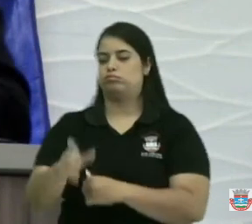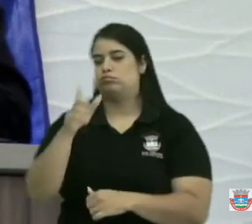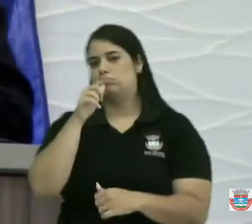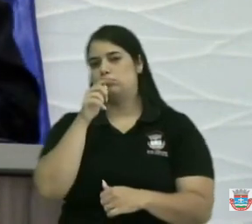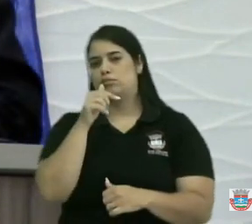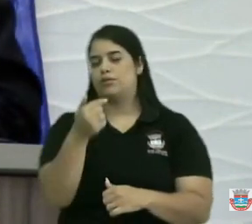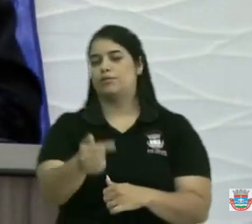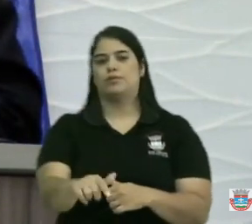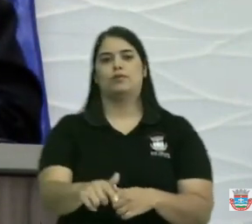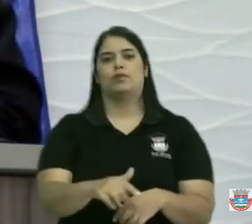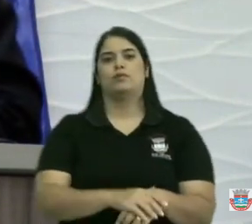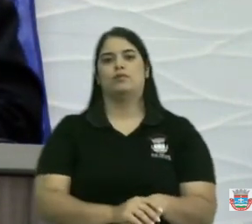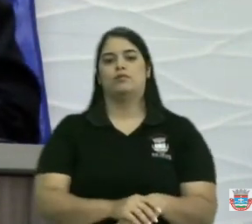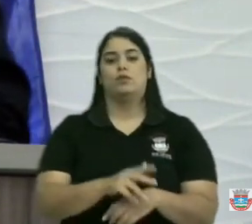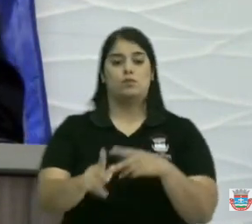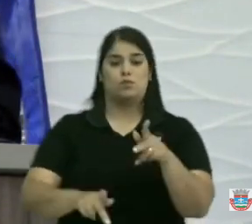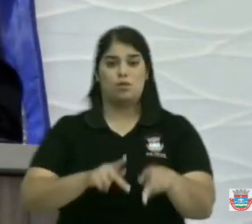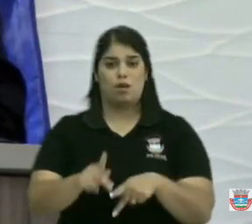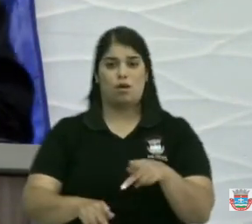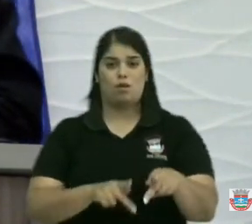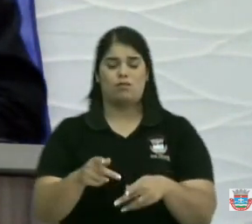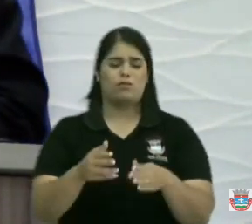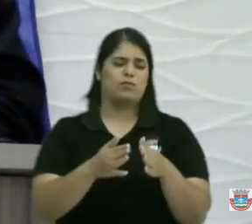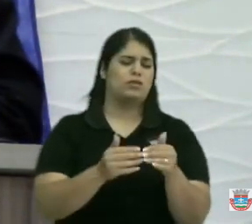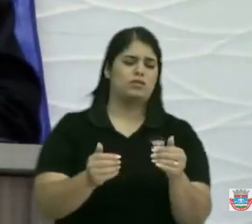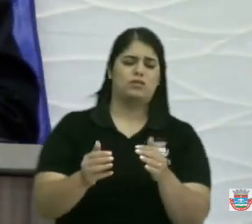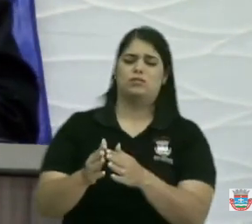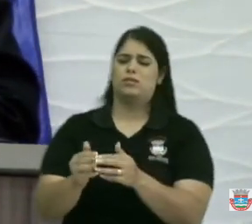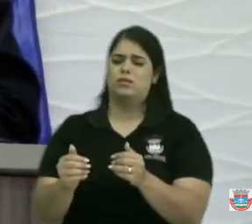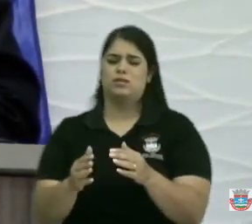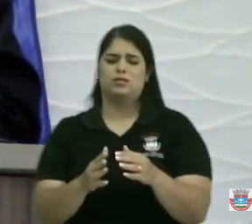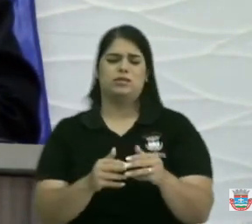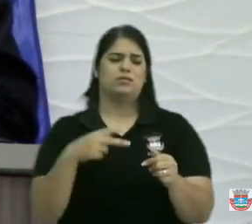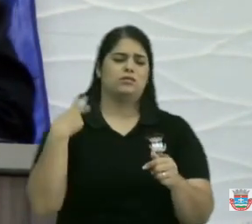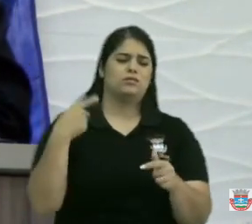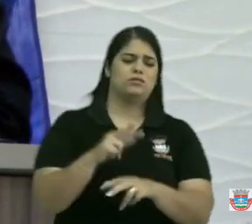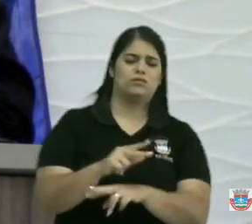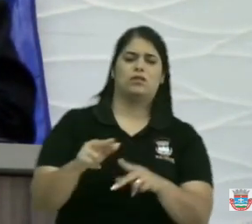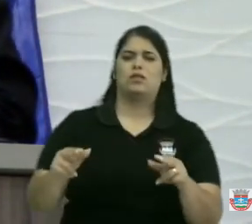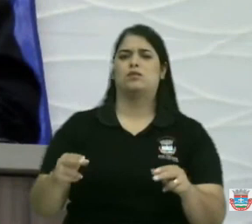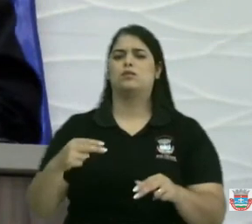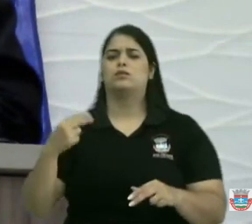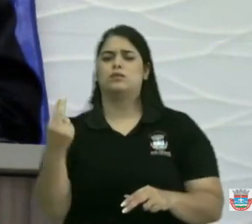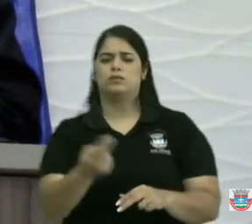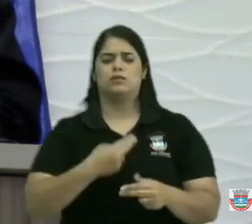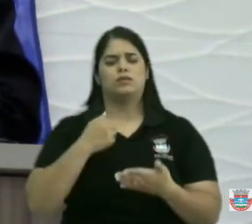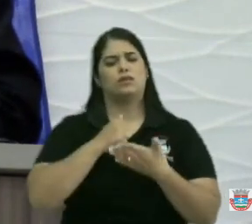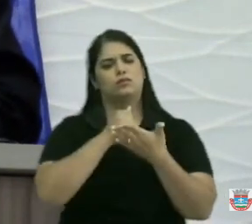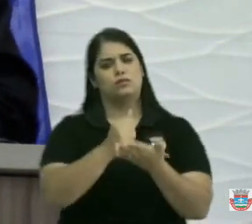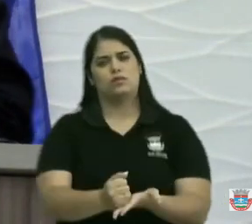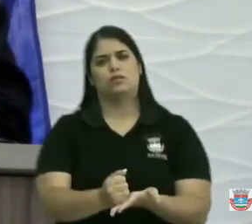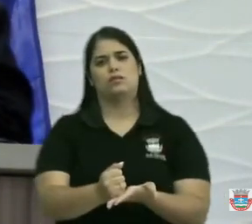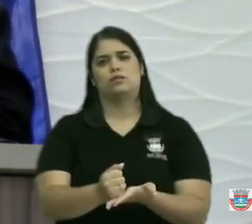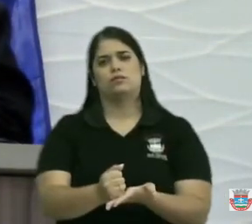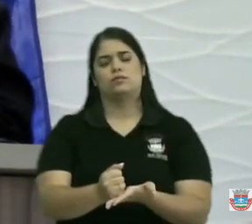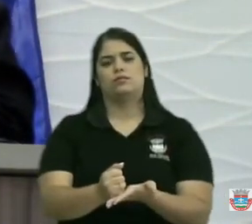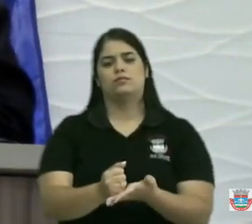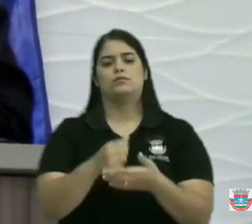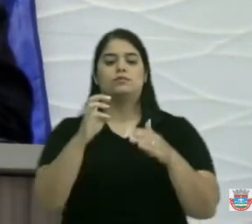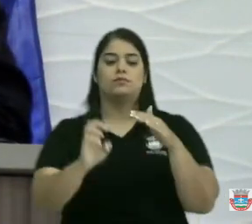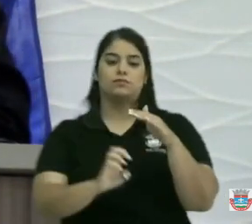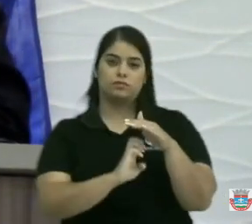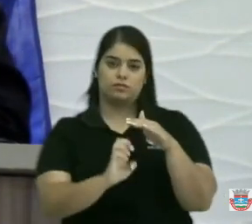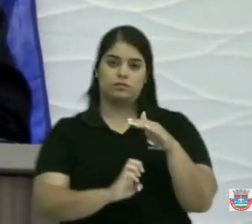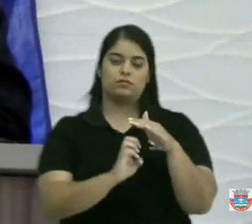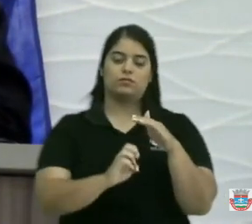pessoal é que vive solicitando aqui aos vereadores para a gente ajudar ao empresário